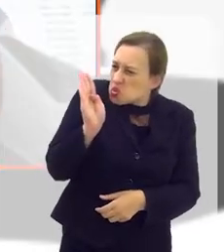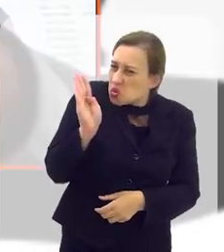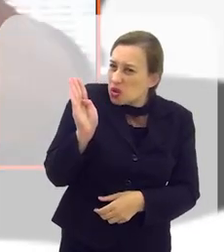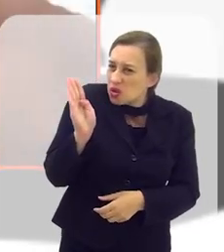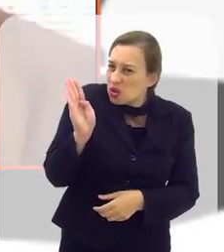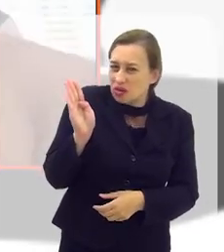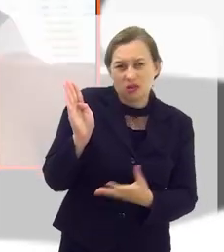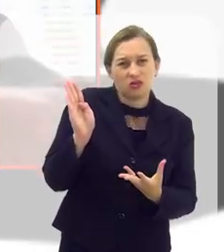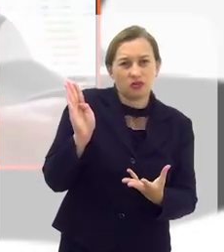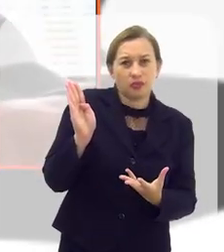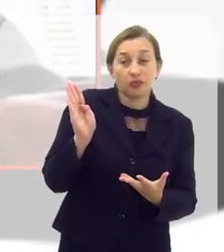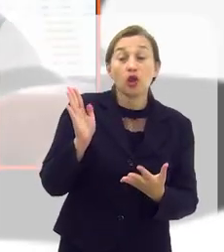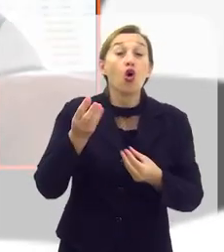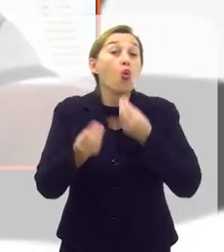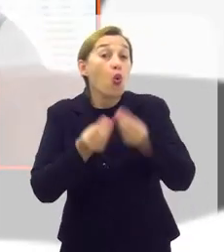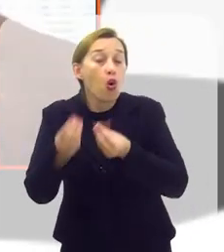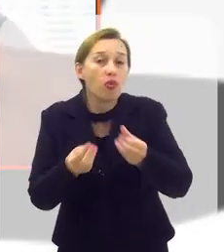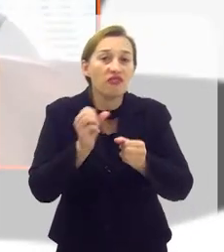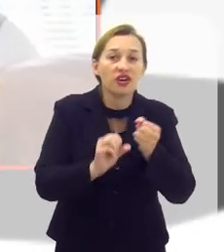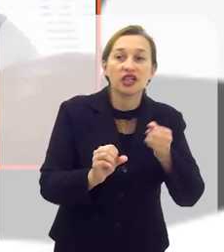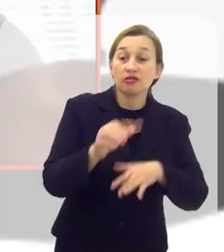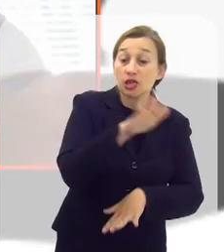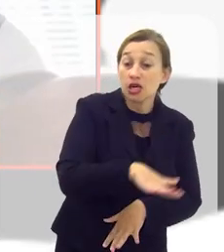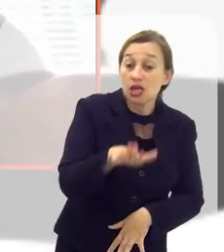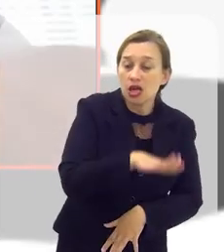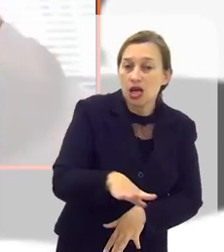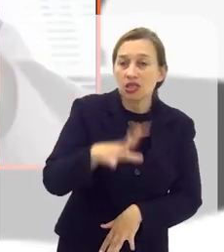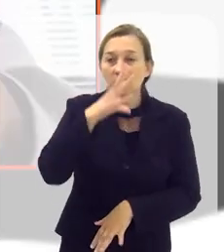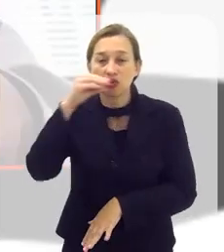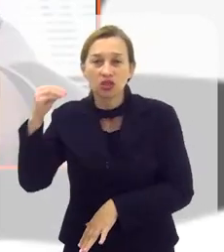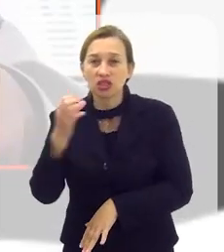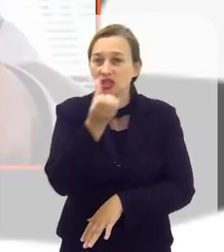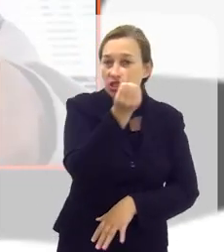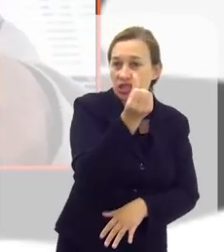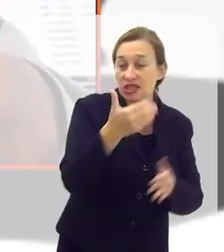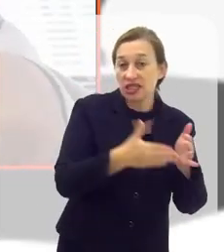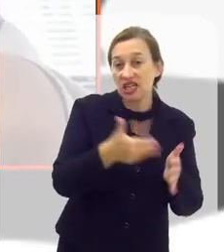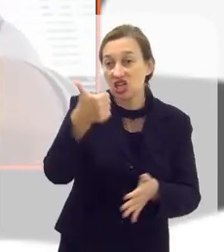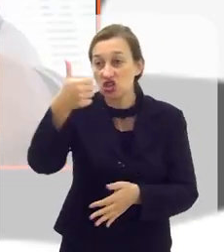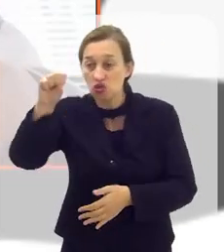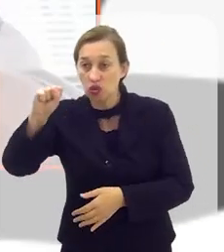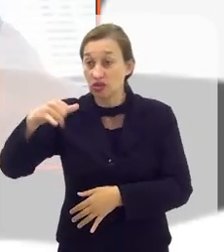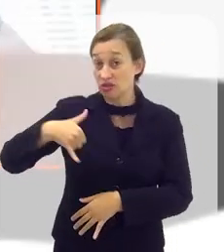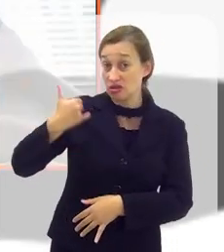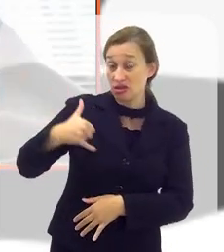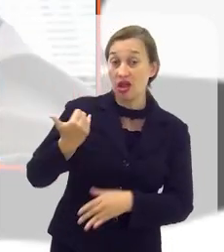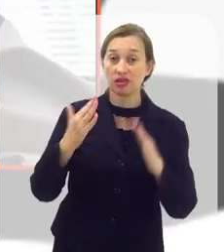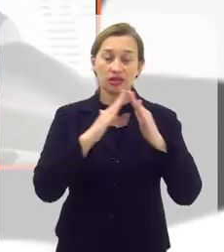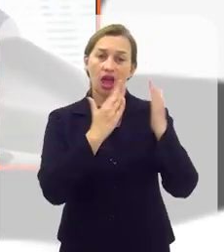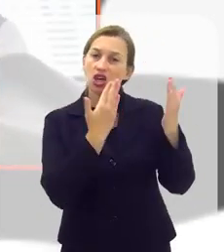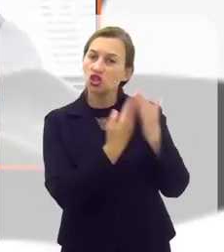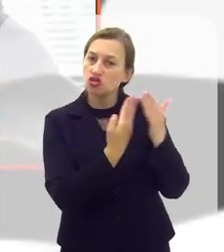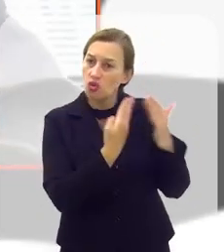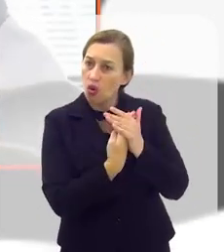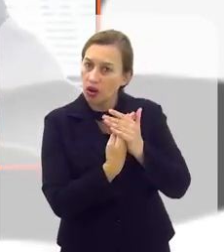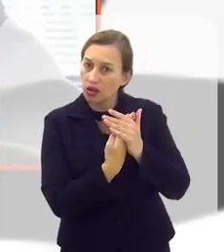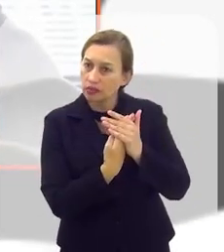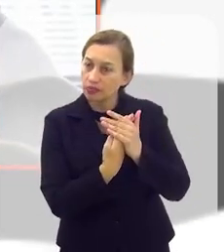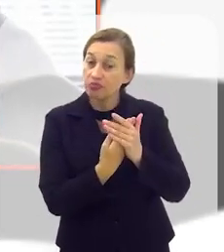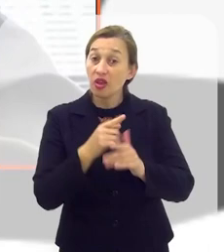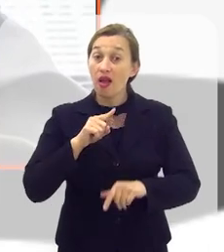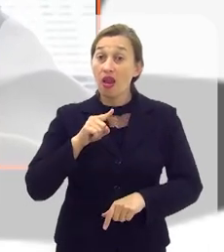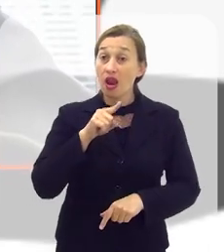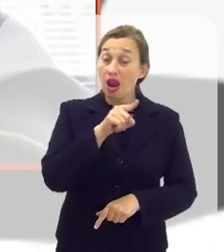as crianças e adolescentes de 6 a 18 anos no colégio.